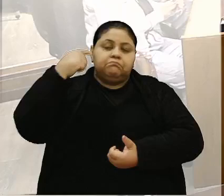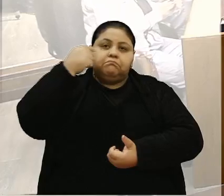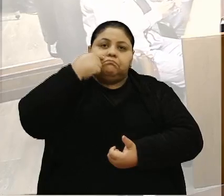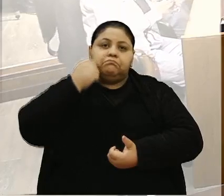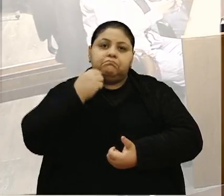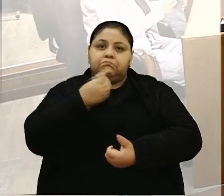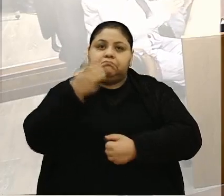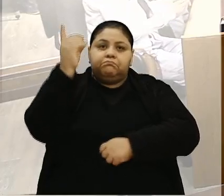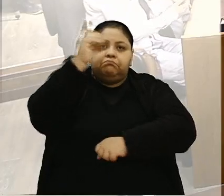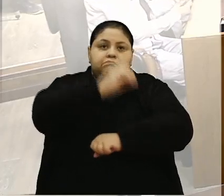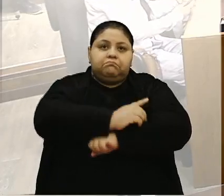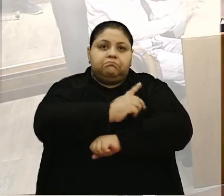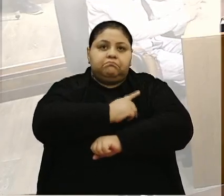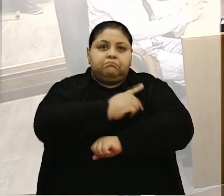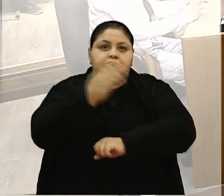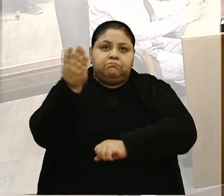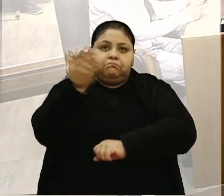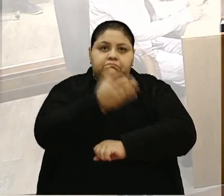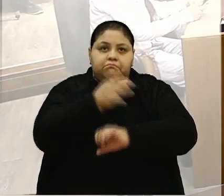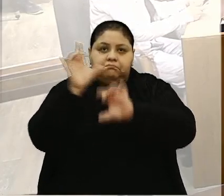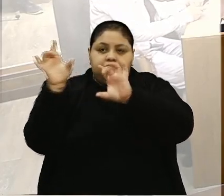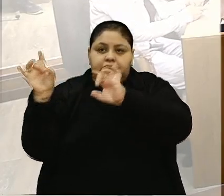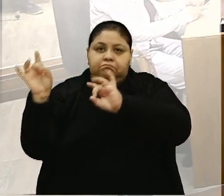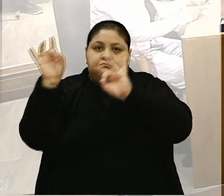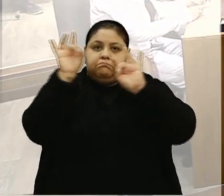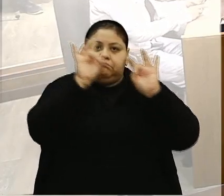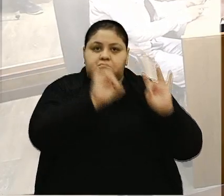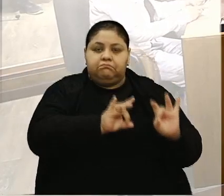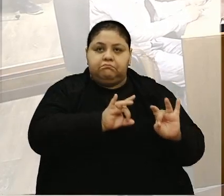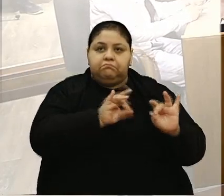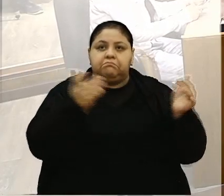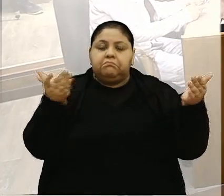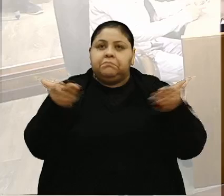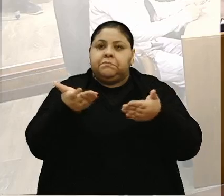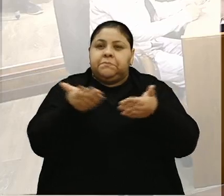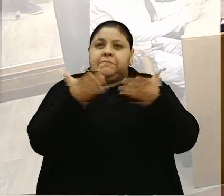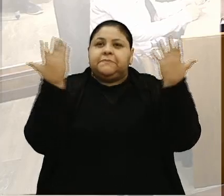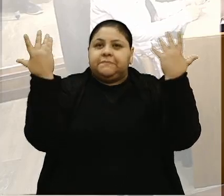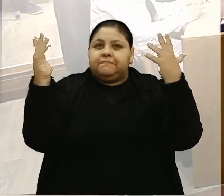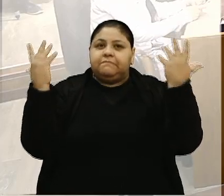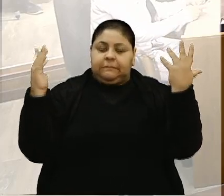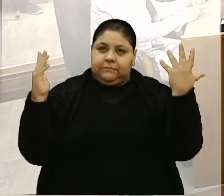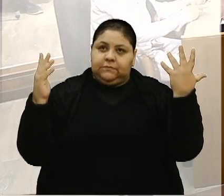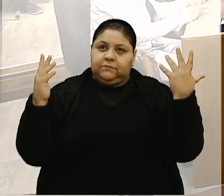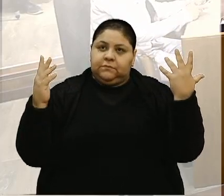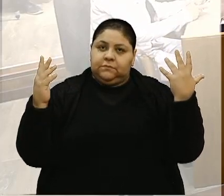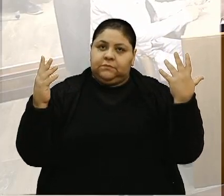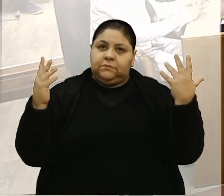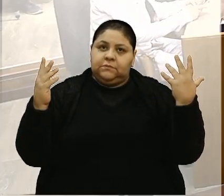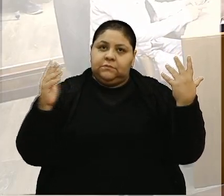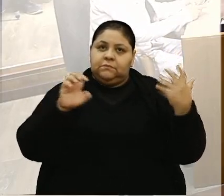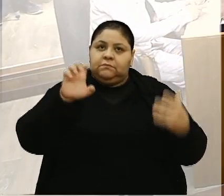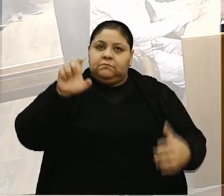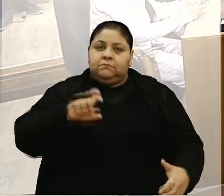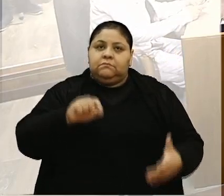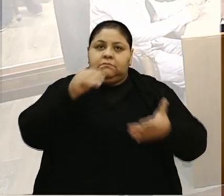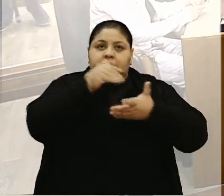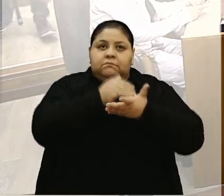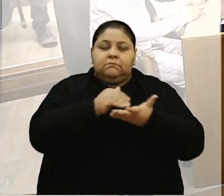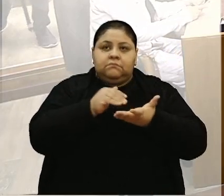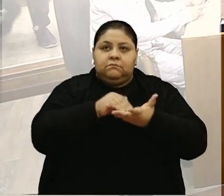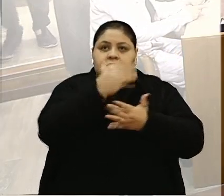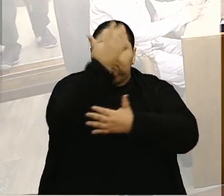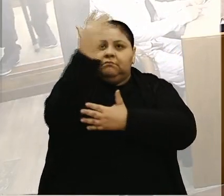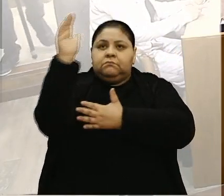Bom dia, presidente, pessoal que nos acompanha. Meu voto de congratulação hoje é o ex-secretário do Meio